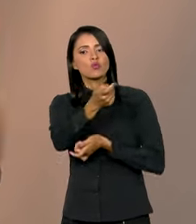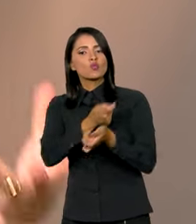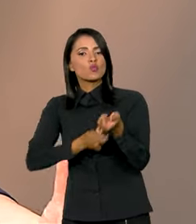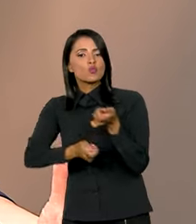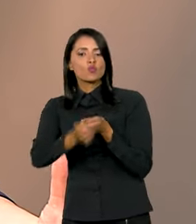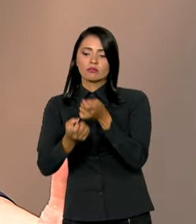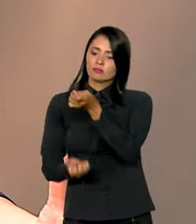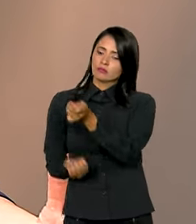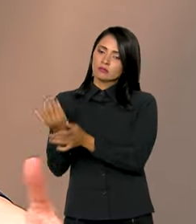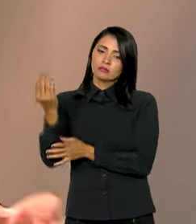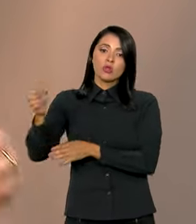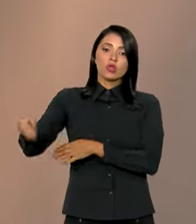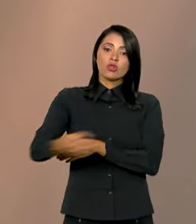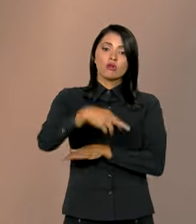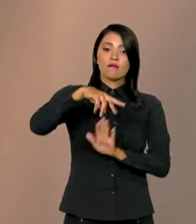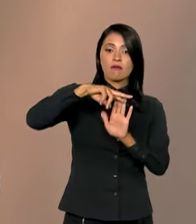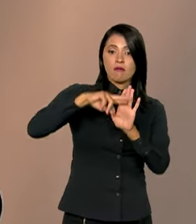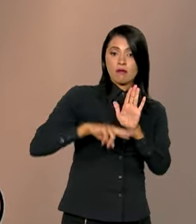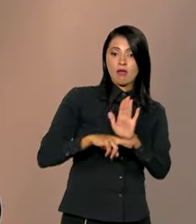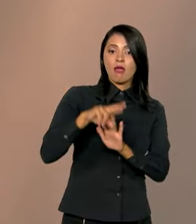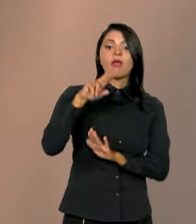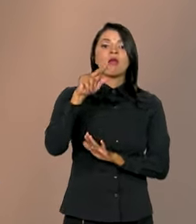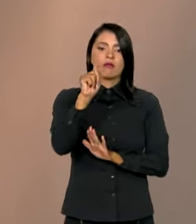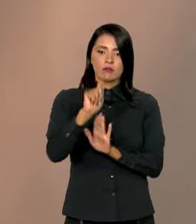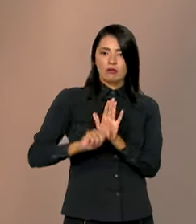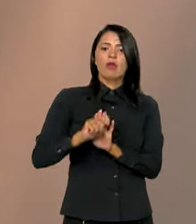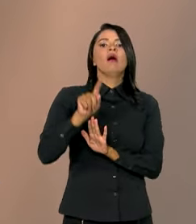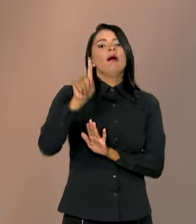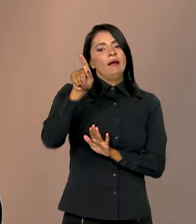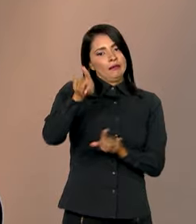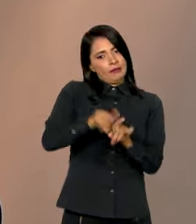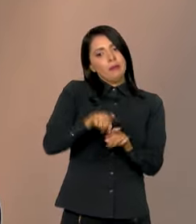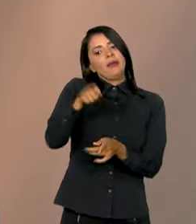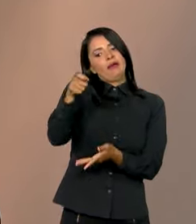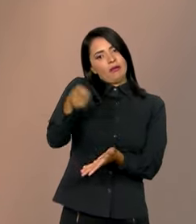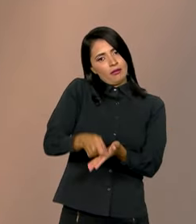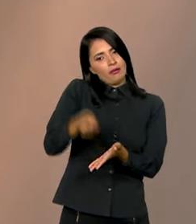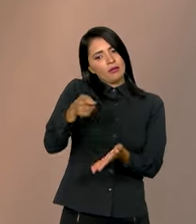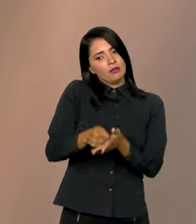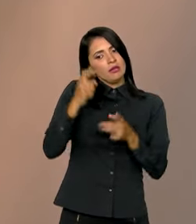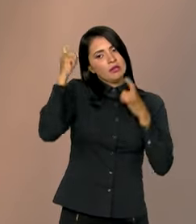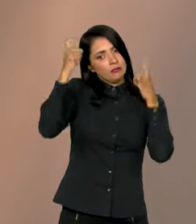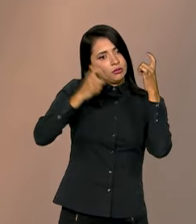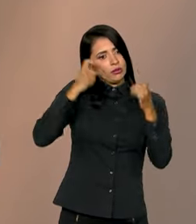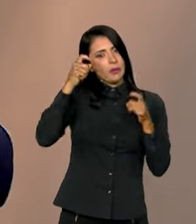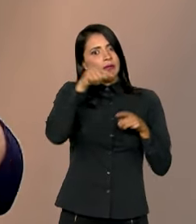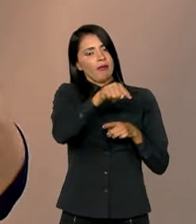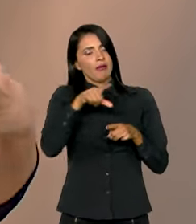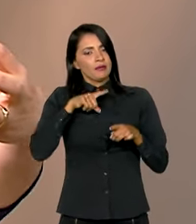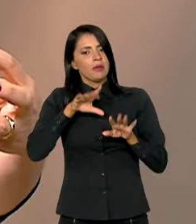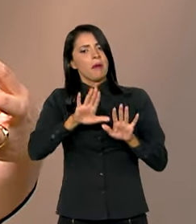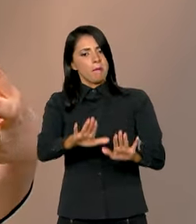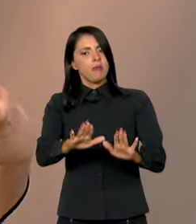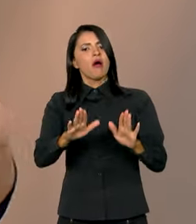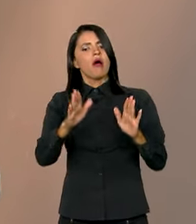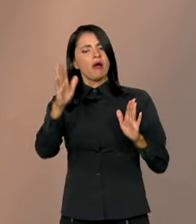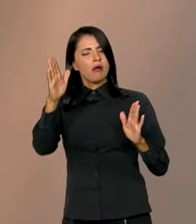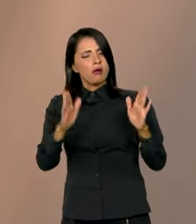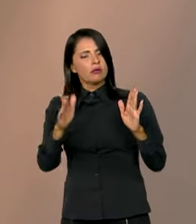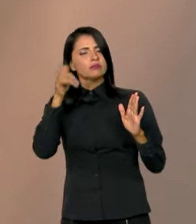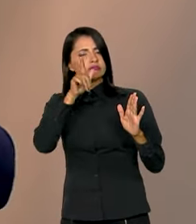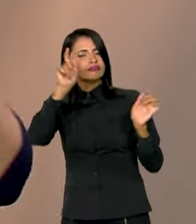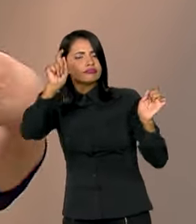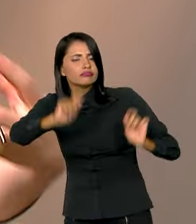criou uma nova regra fiscal, também rigorosa, também preocupada com as contas públicas, mas que dá uma margem a mais